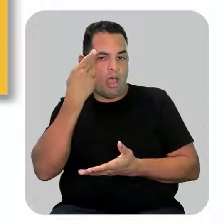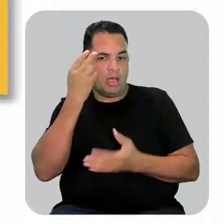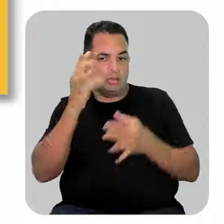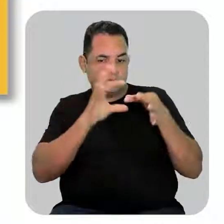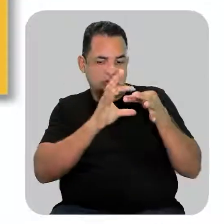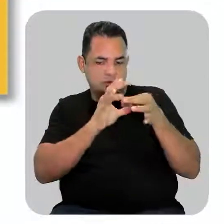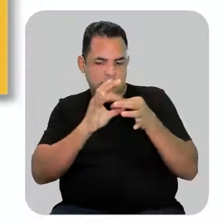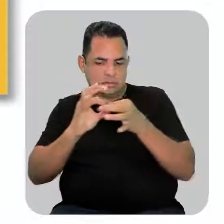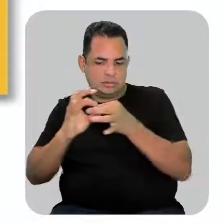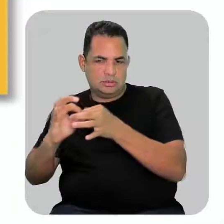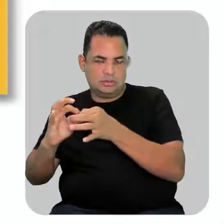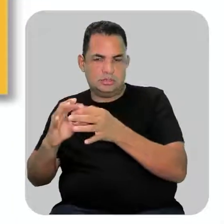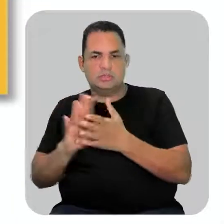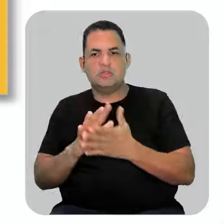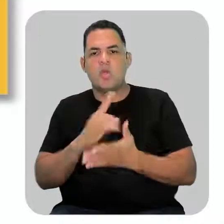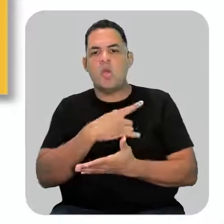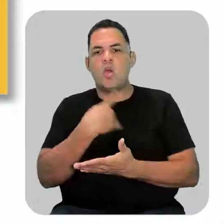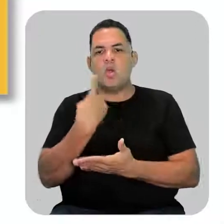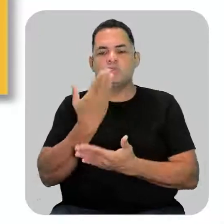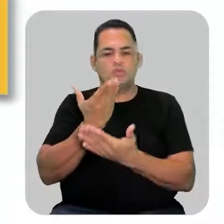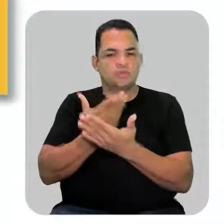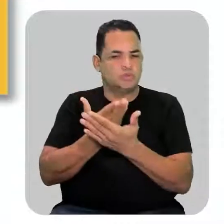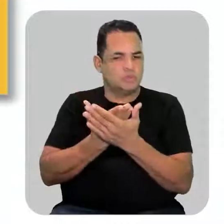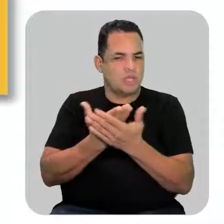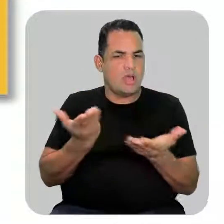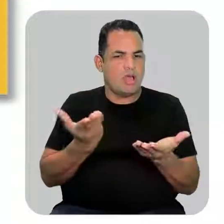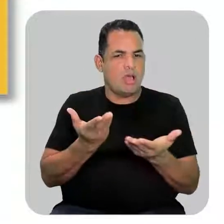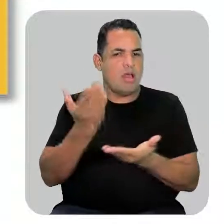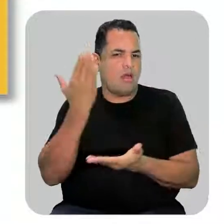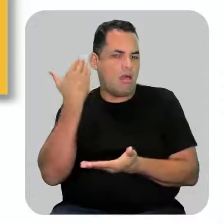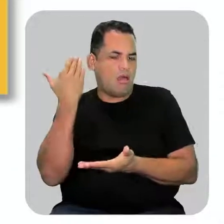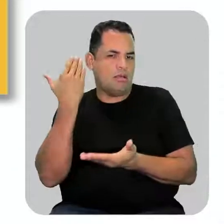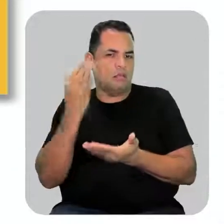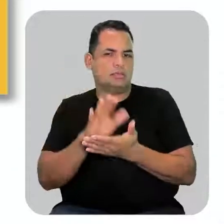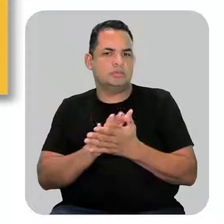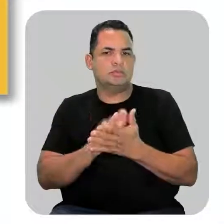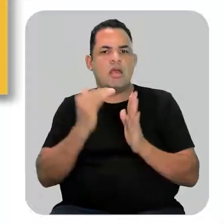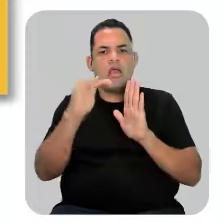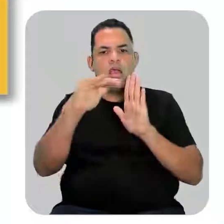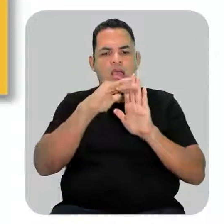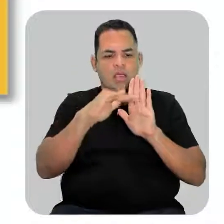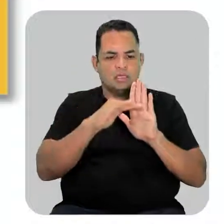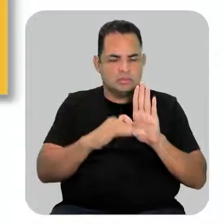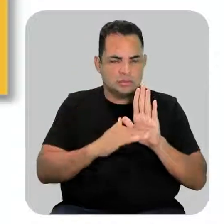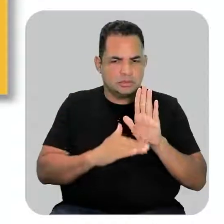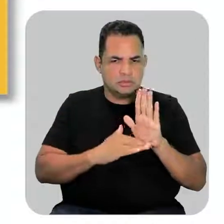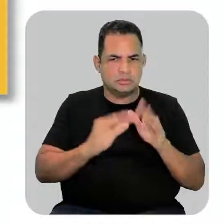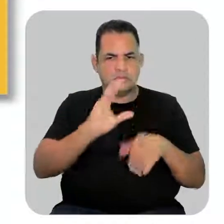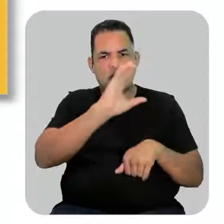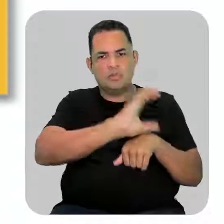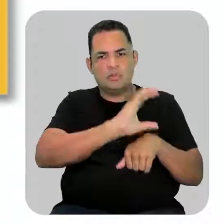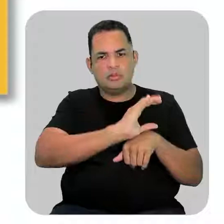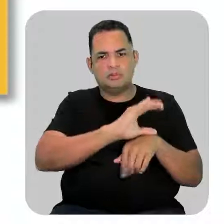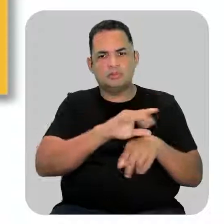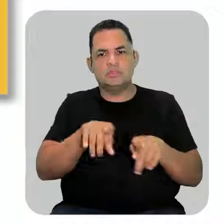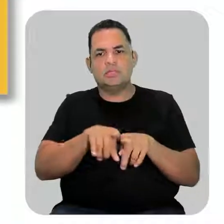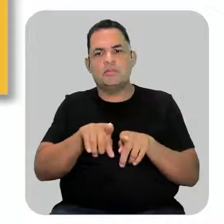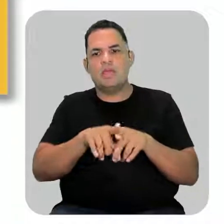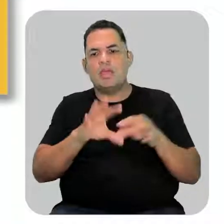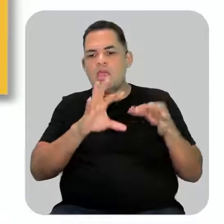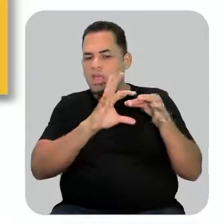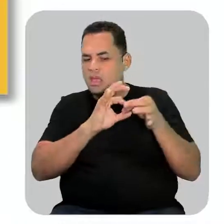A gente viu isso numa aula anterior, né? Onde nós falamos sobre a classificação de carbono e classificação de cadeias.